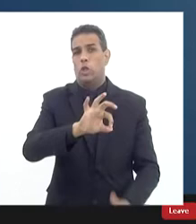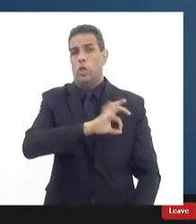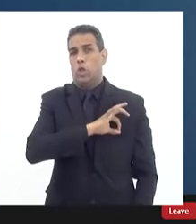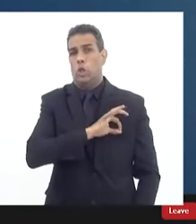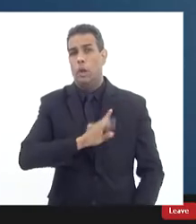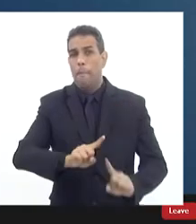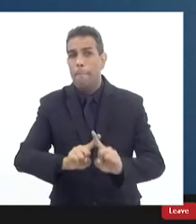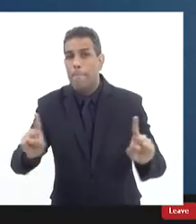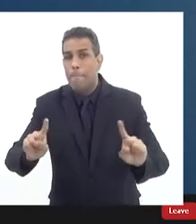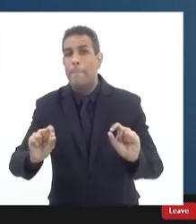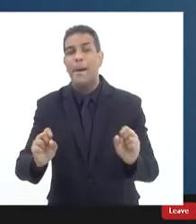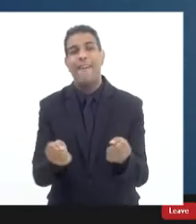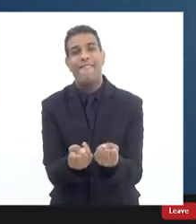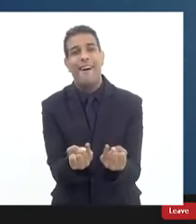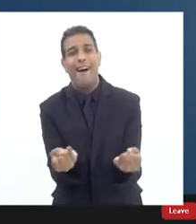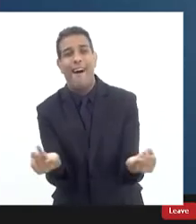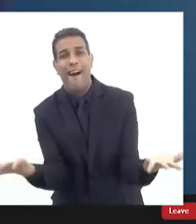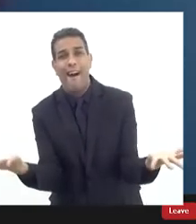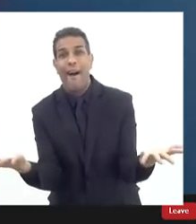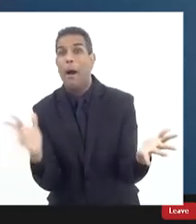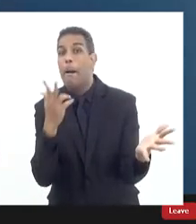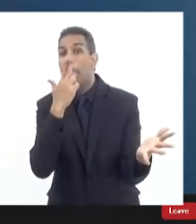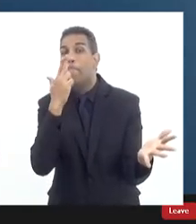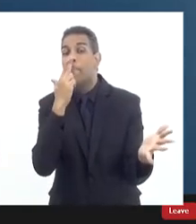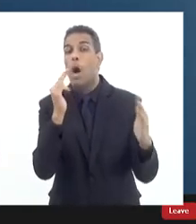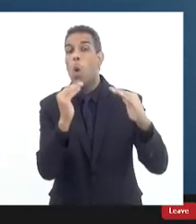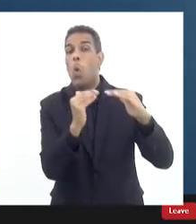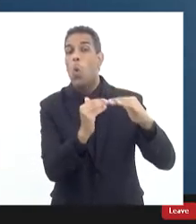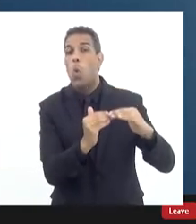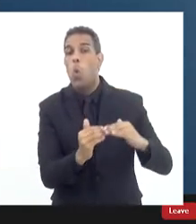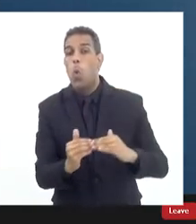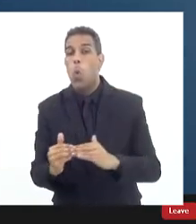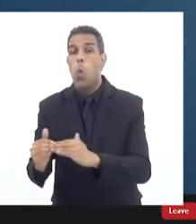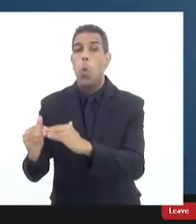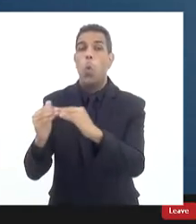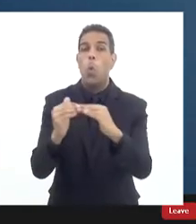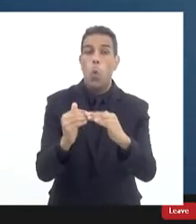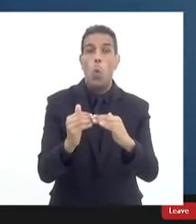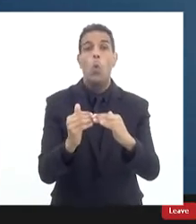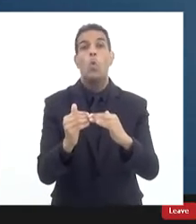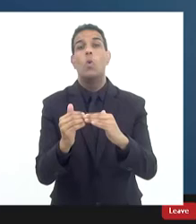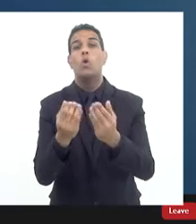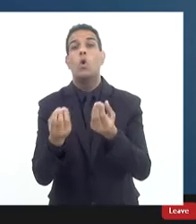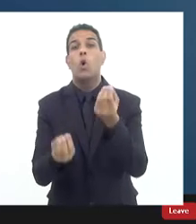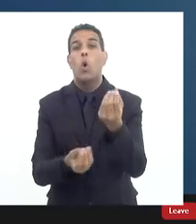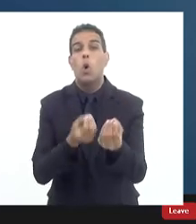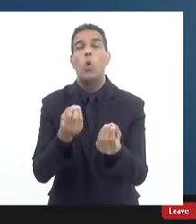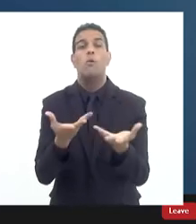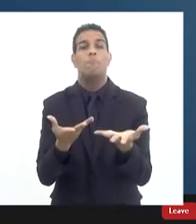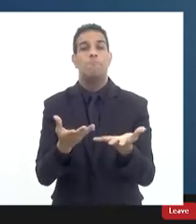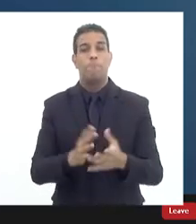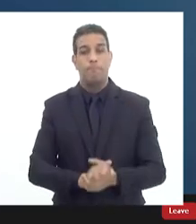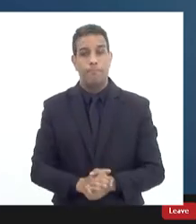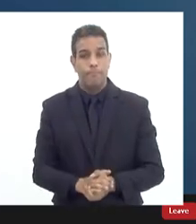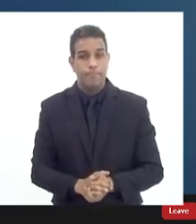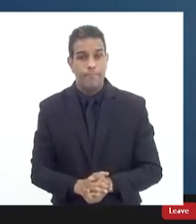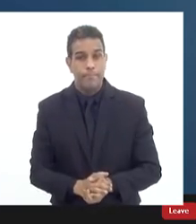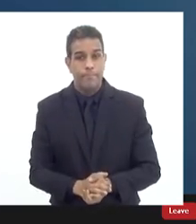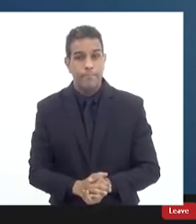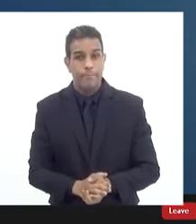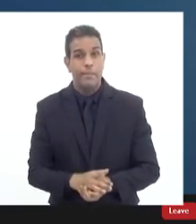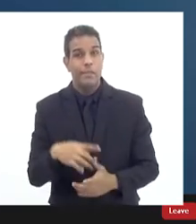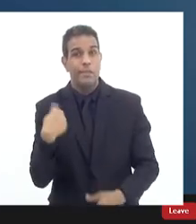as operações policiais de forma formal elas estão reduzindo em compensação a gente tem